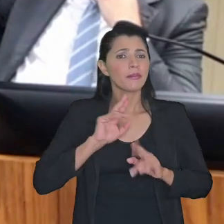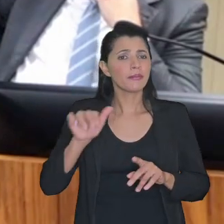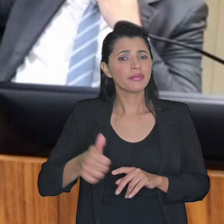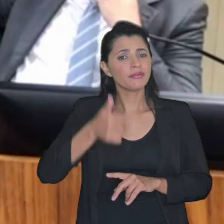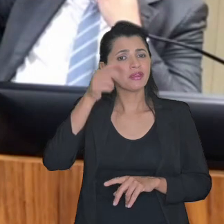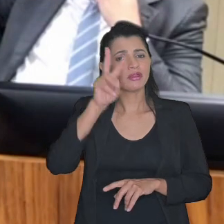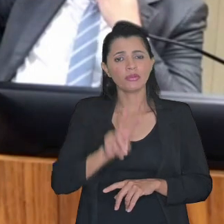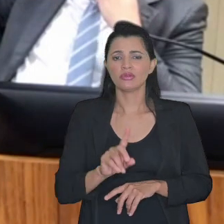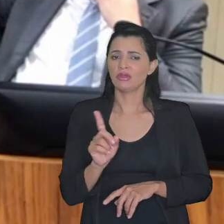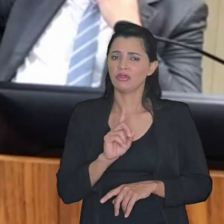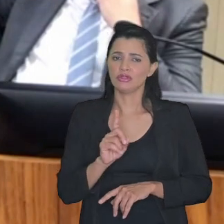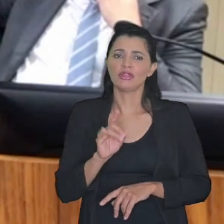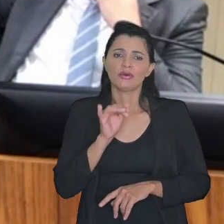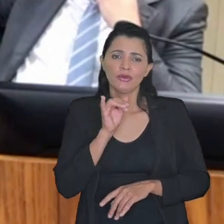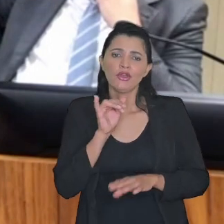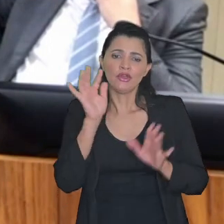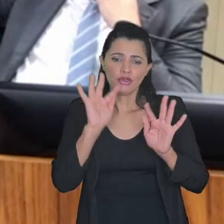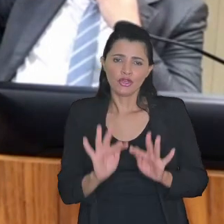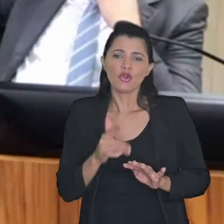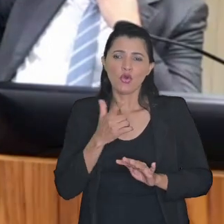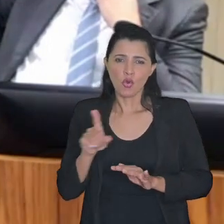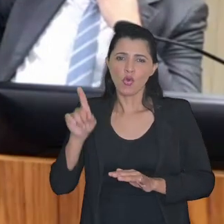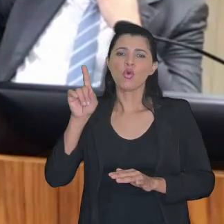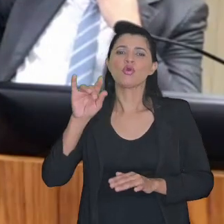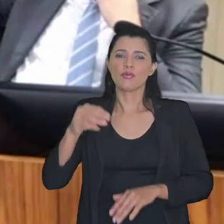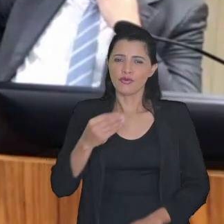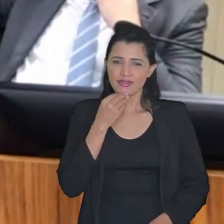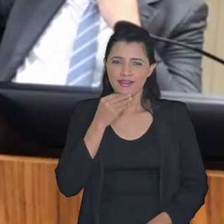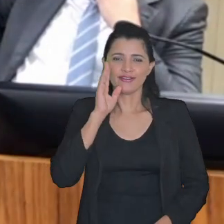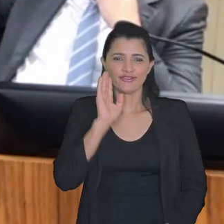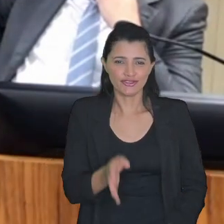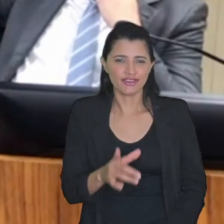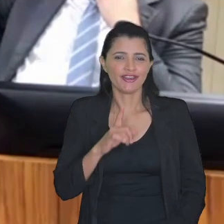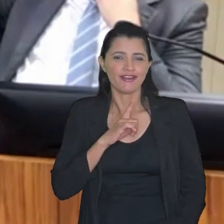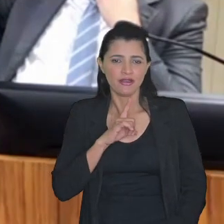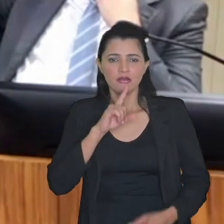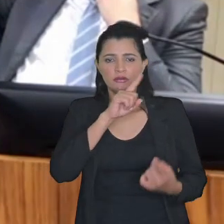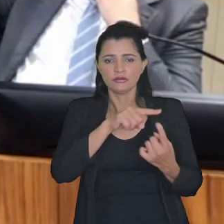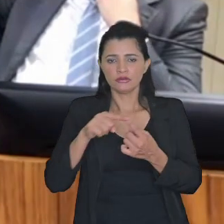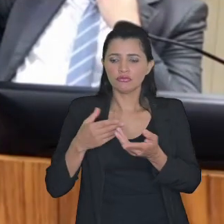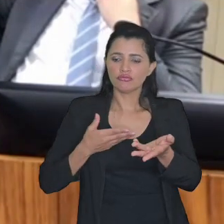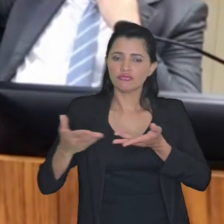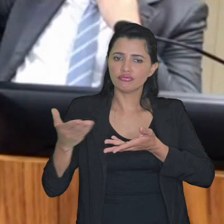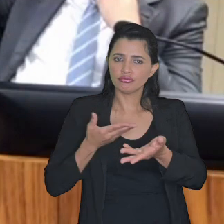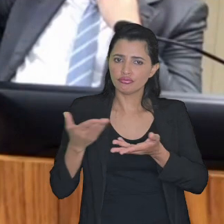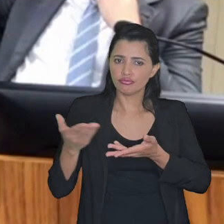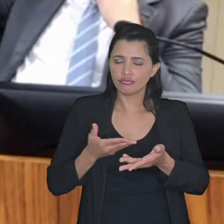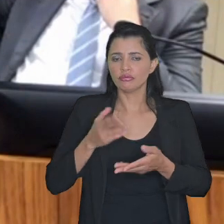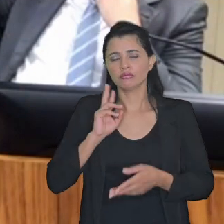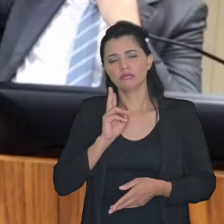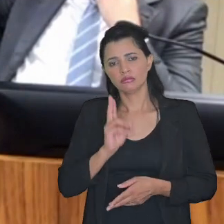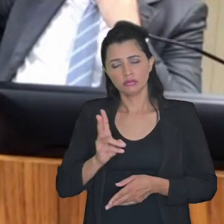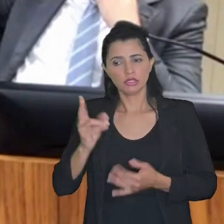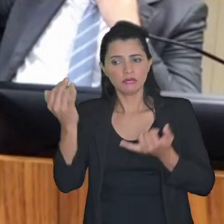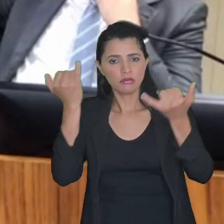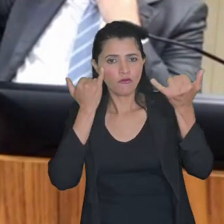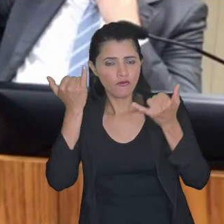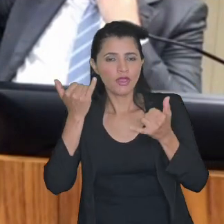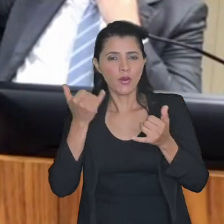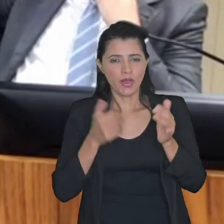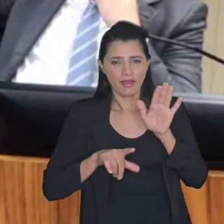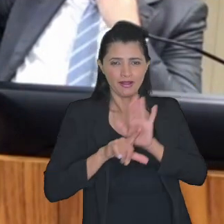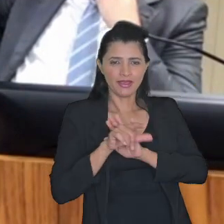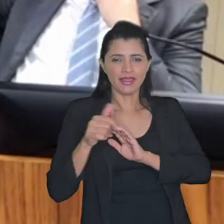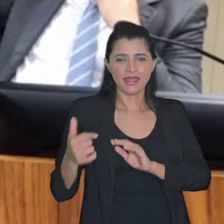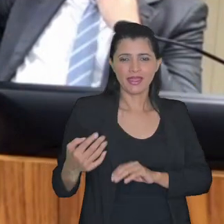a primeira oportunidade felizmente já tive outras oportunidades de ter esse tipo de interação mas sempre ouvindo desde que a